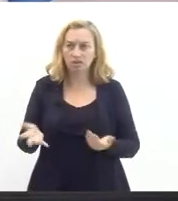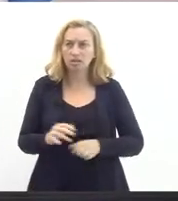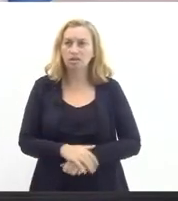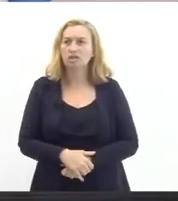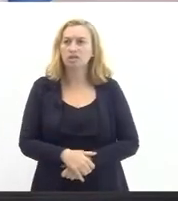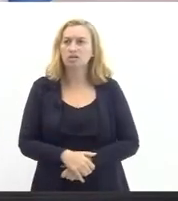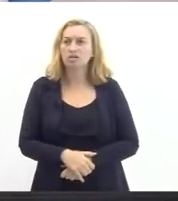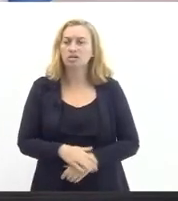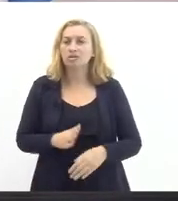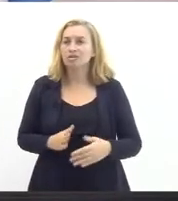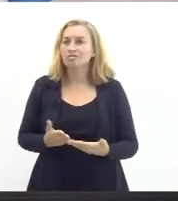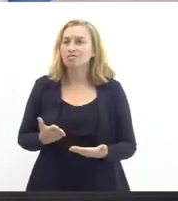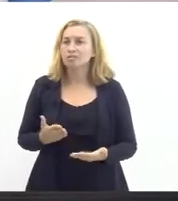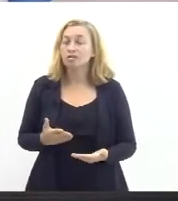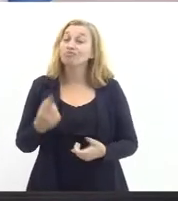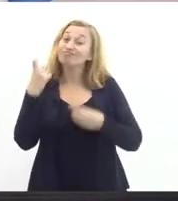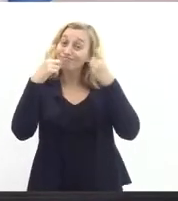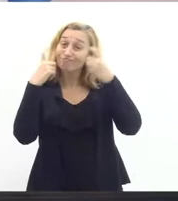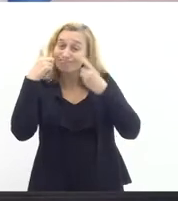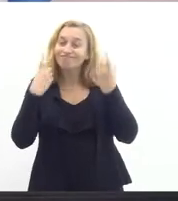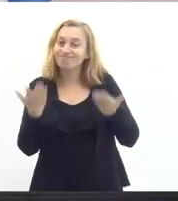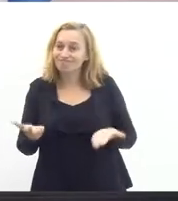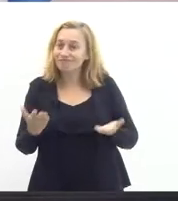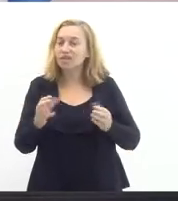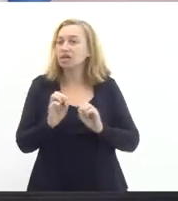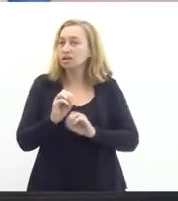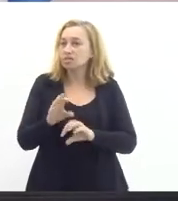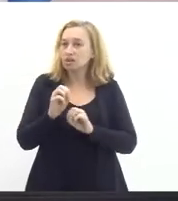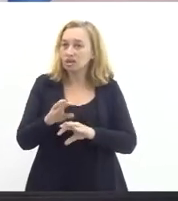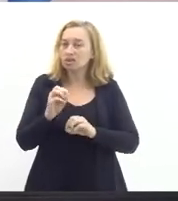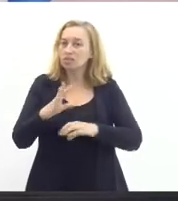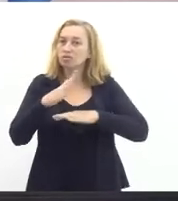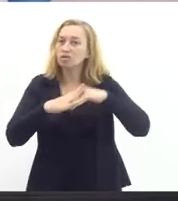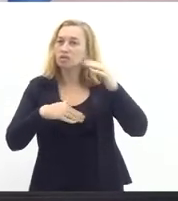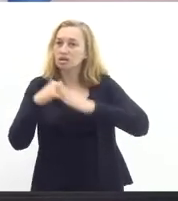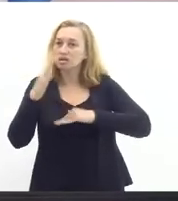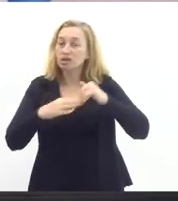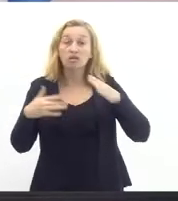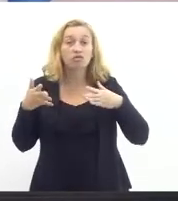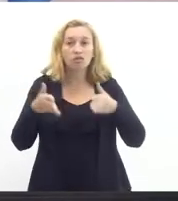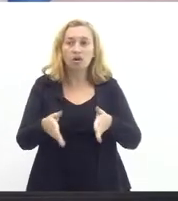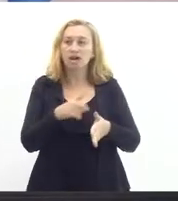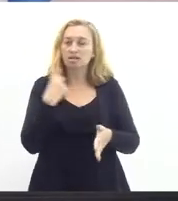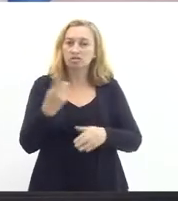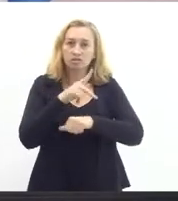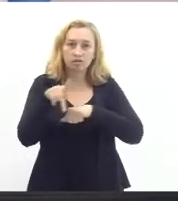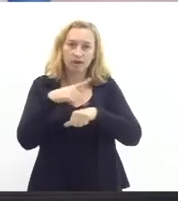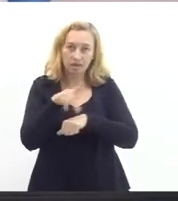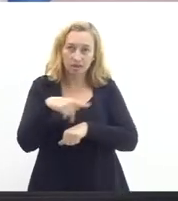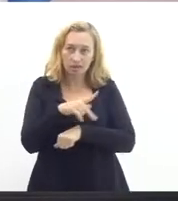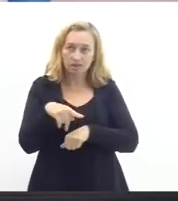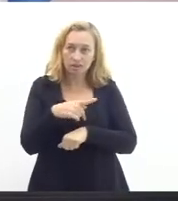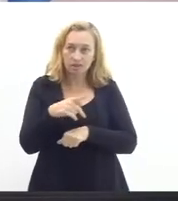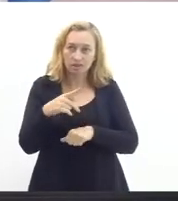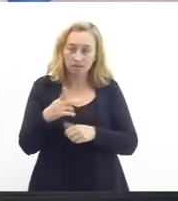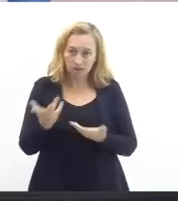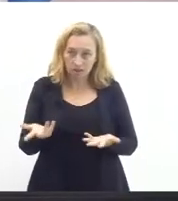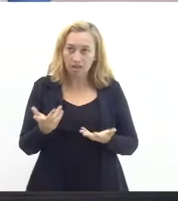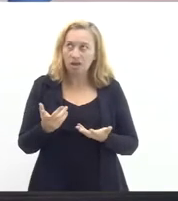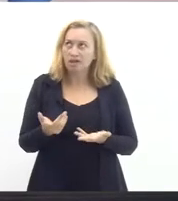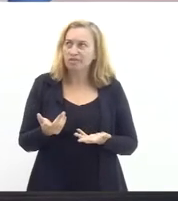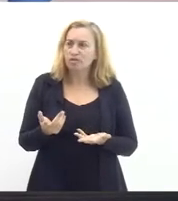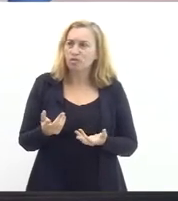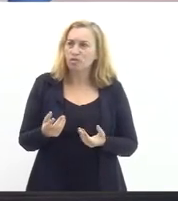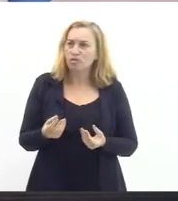que nos impacta e que nos preocupa. A educação profissional continua sendo central no nosso país. É uma ilusão achar